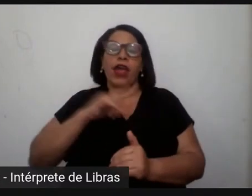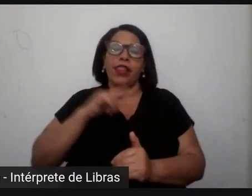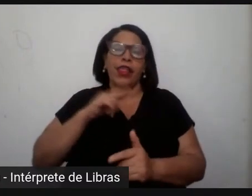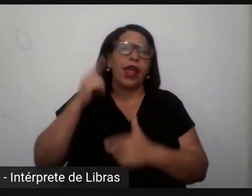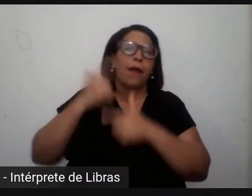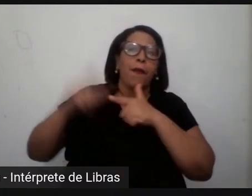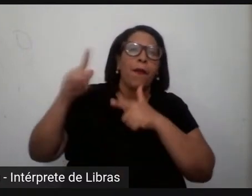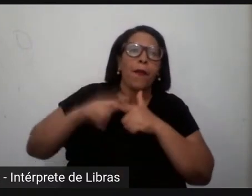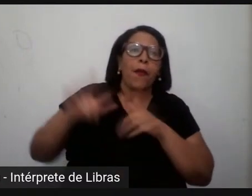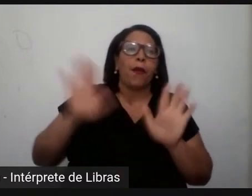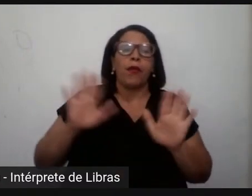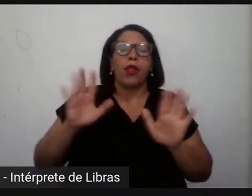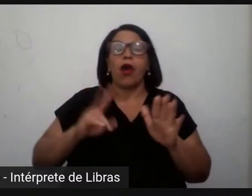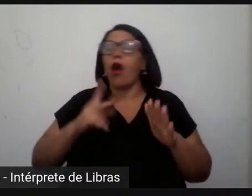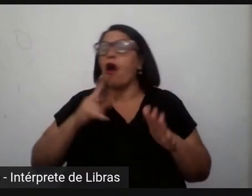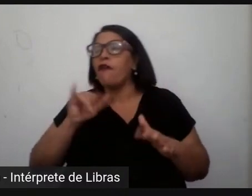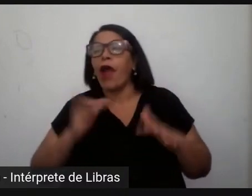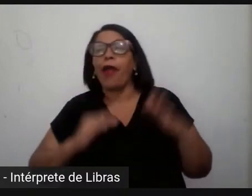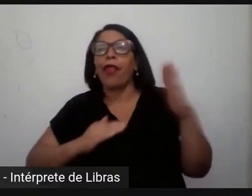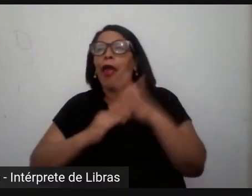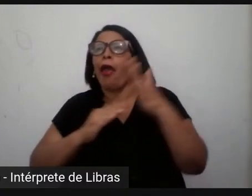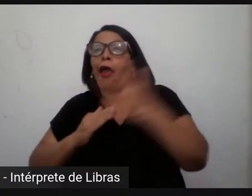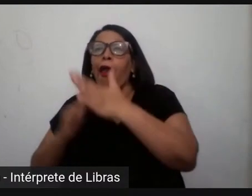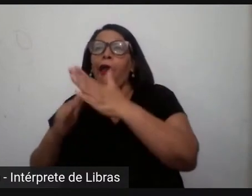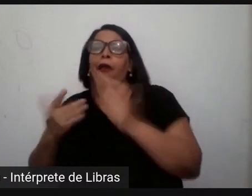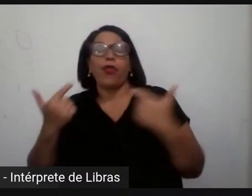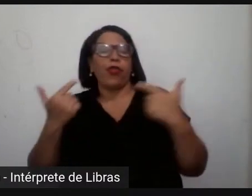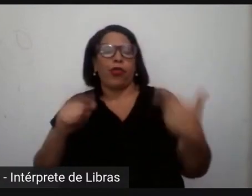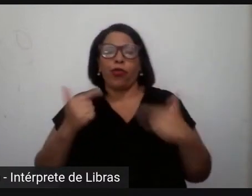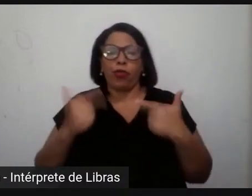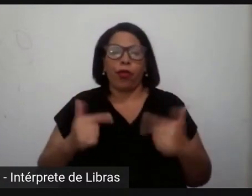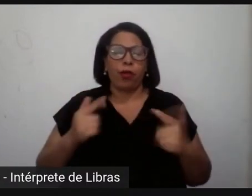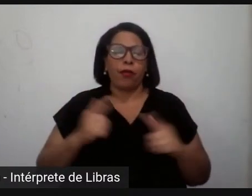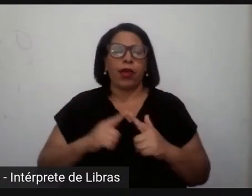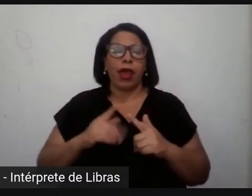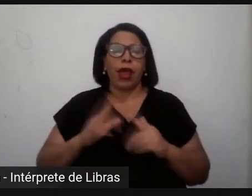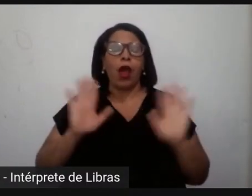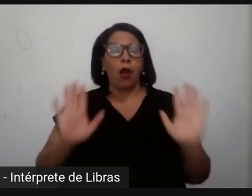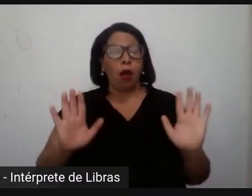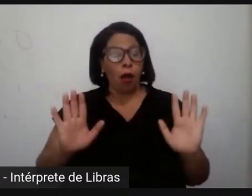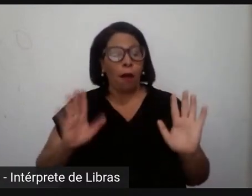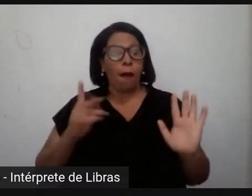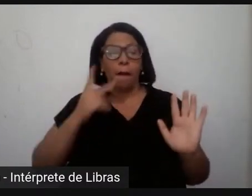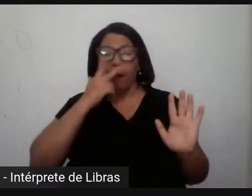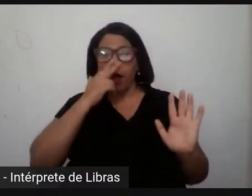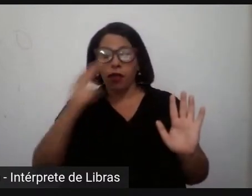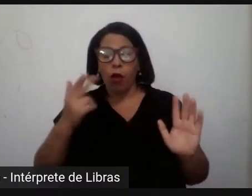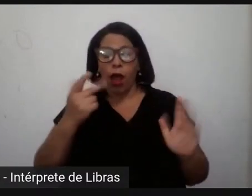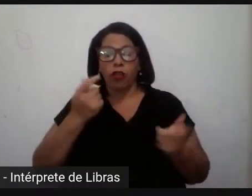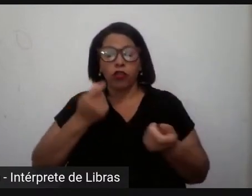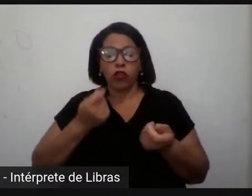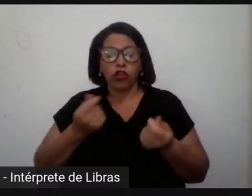obstáculos. Quer dizer, é importante saber a opinião do mercado